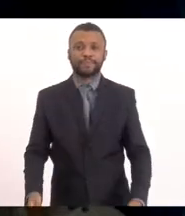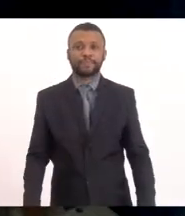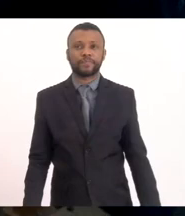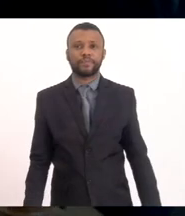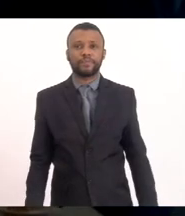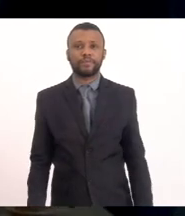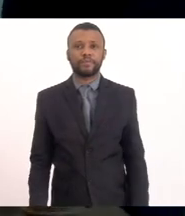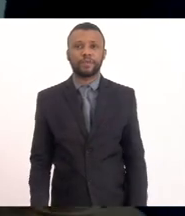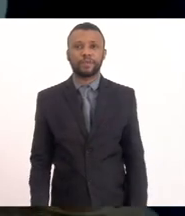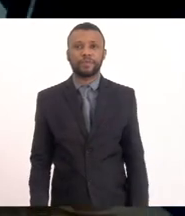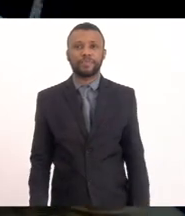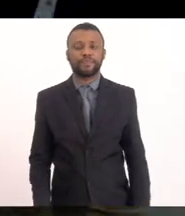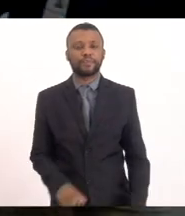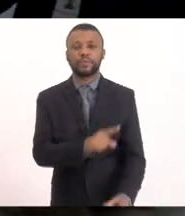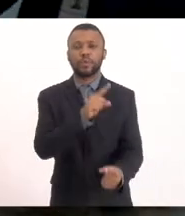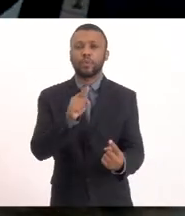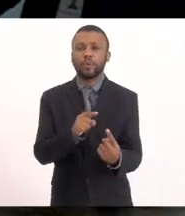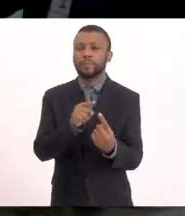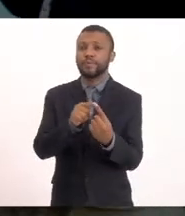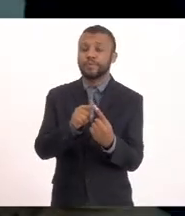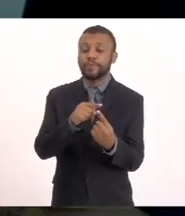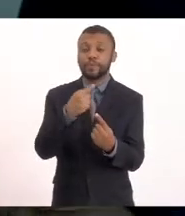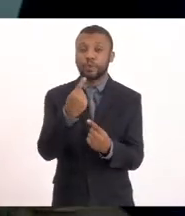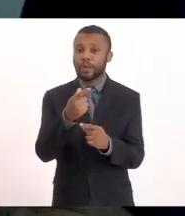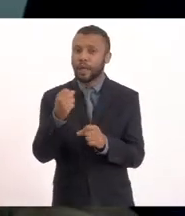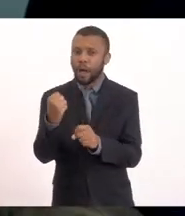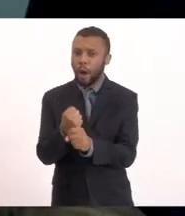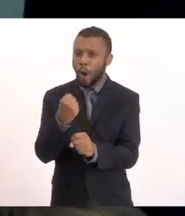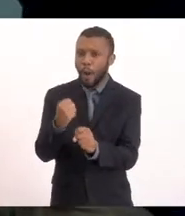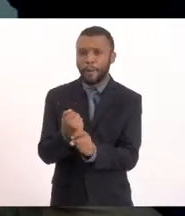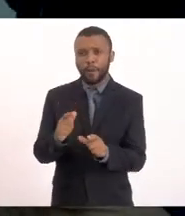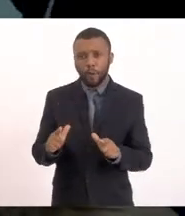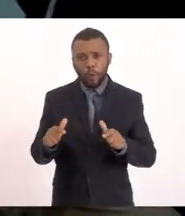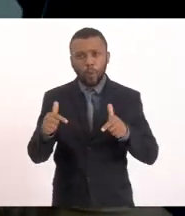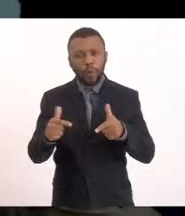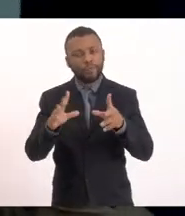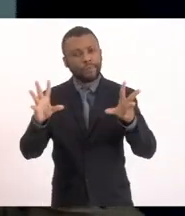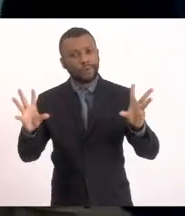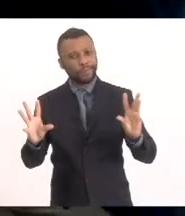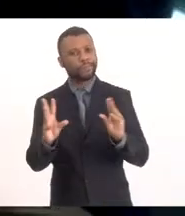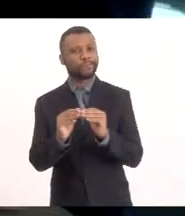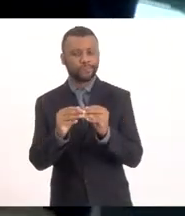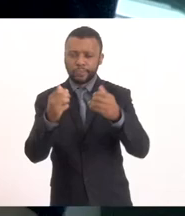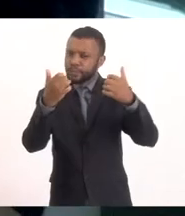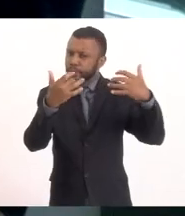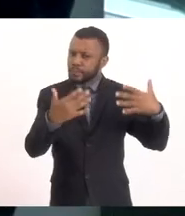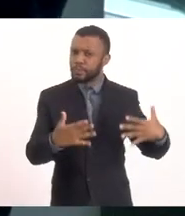Esse é objetivo da nossa intervenção Bem pontual Como disse a Deise